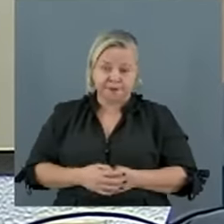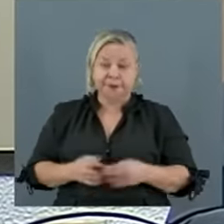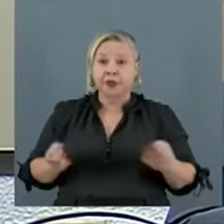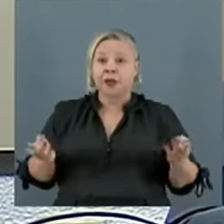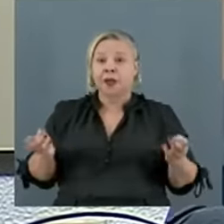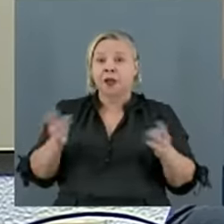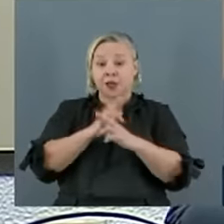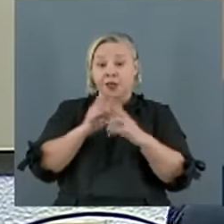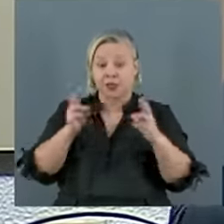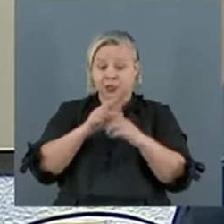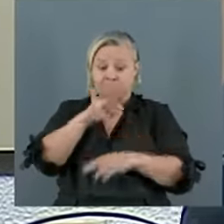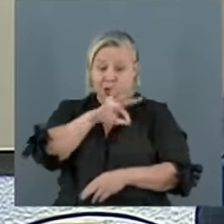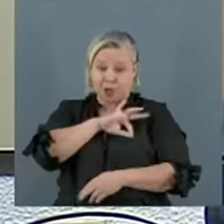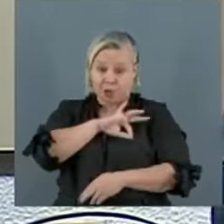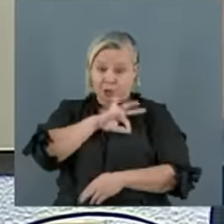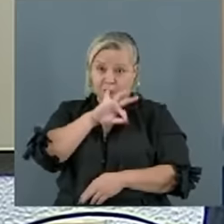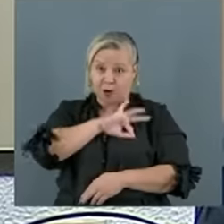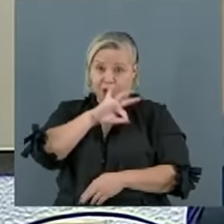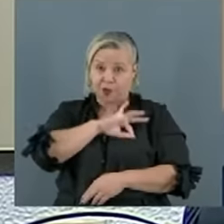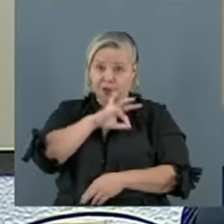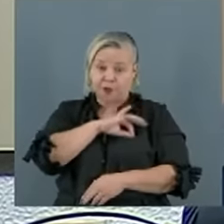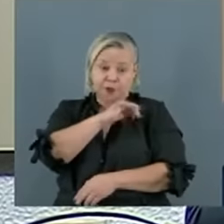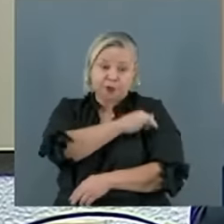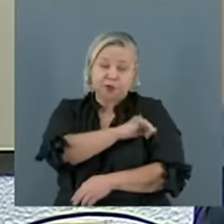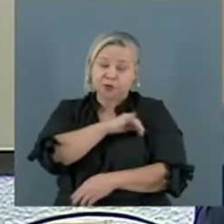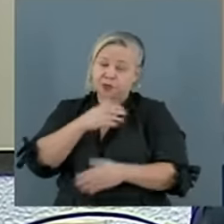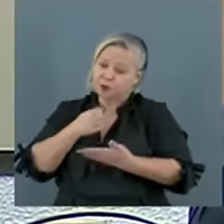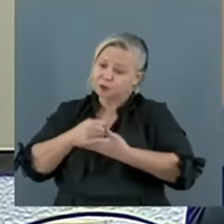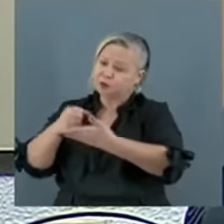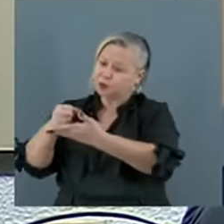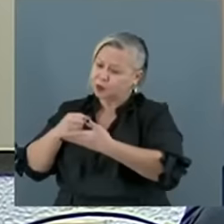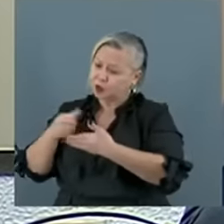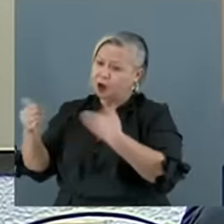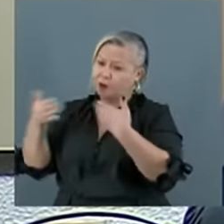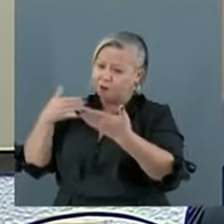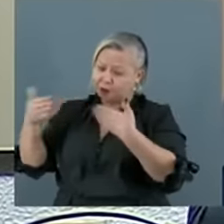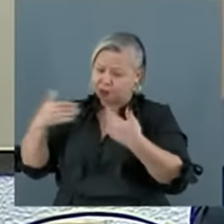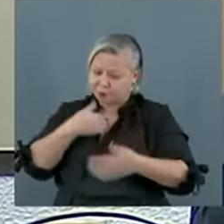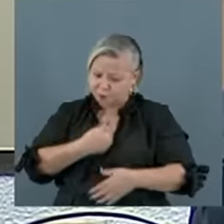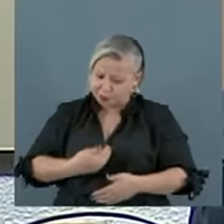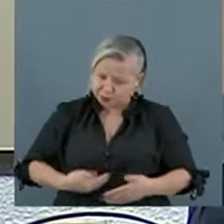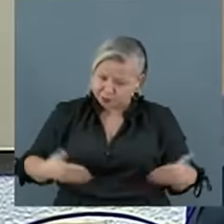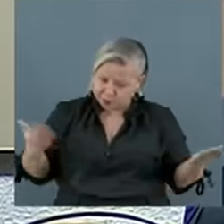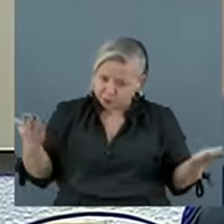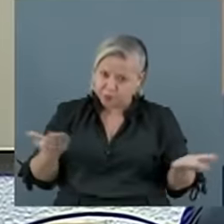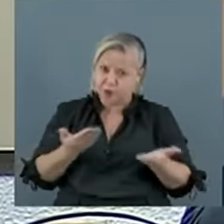à Polícia do Rio de Janeiro, eu estou solidário. Converso sempre com o governador atual.